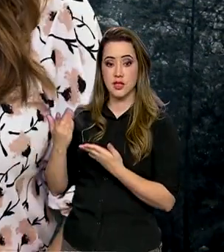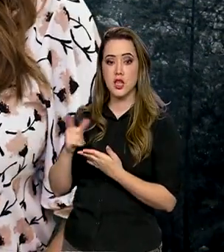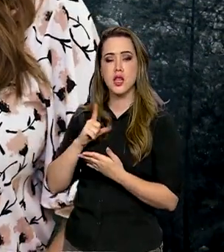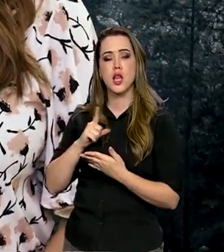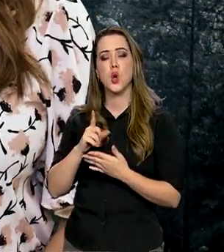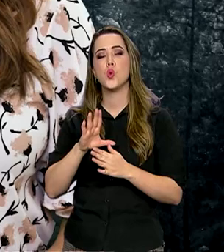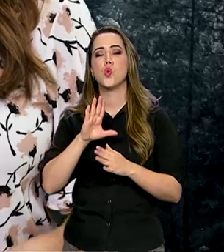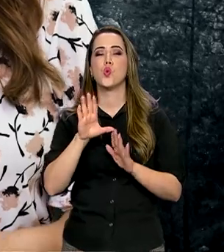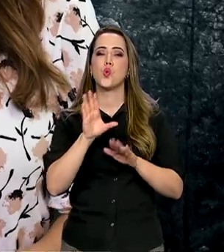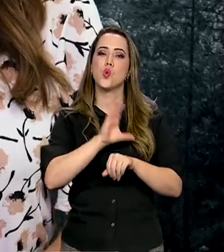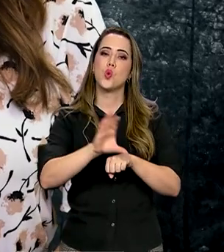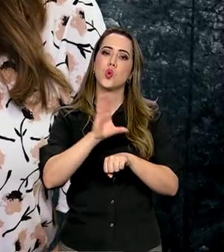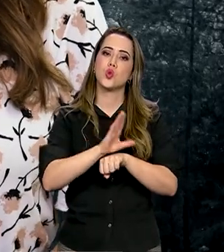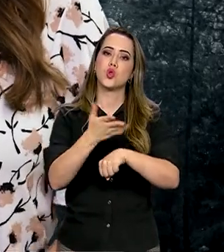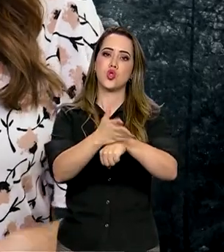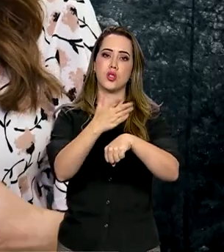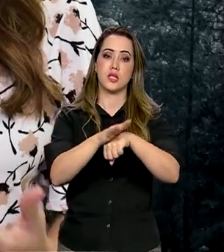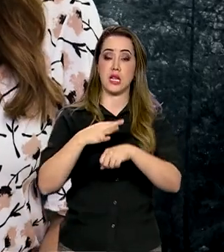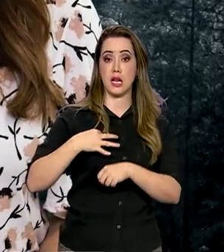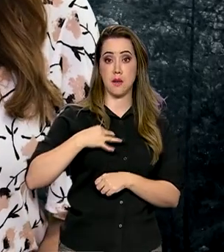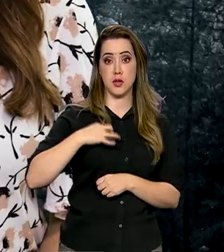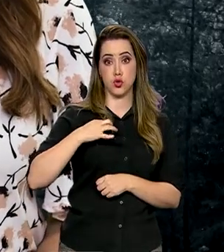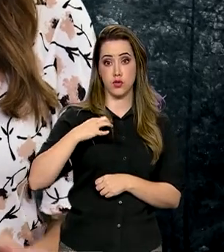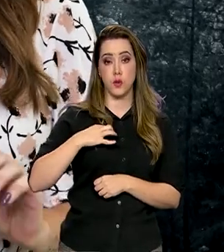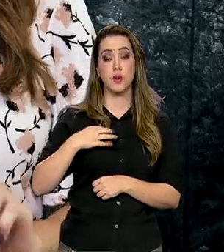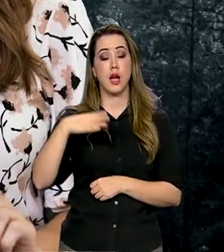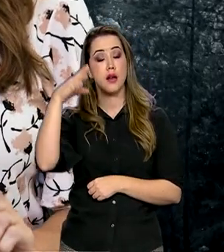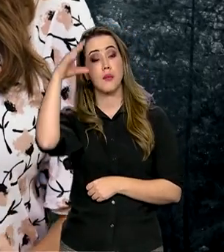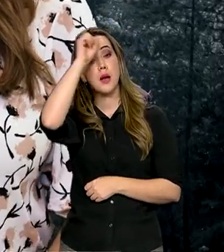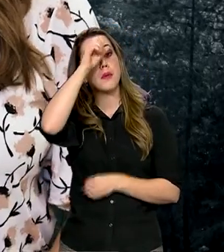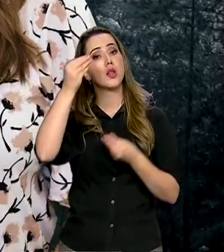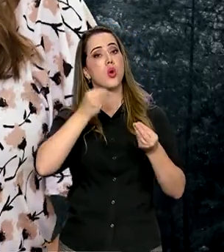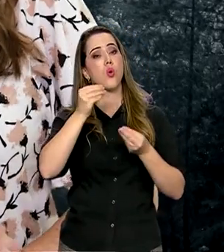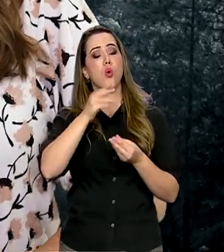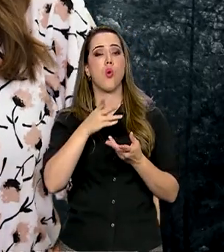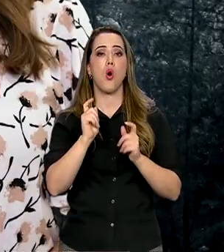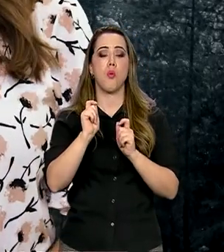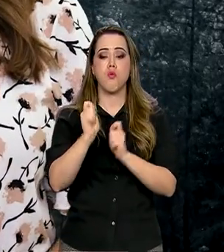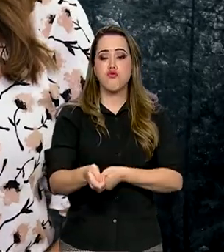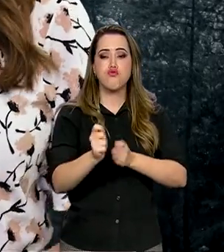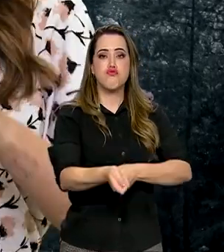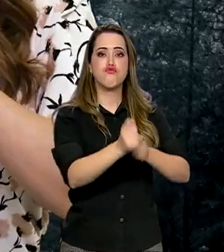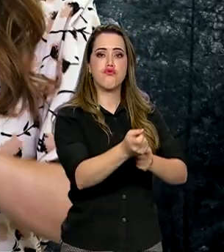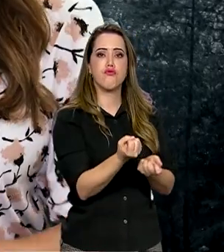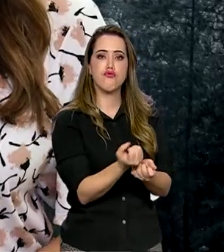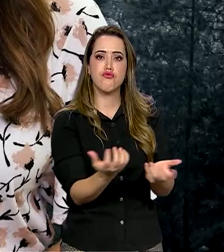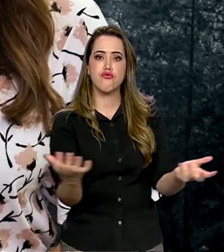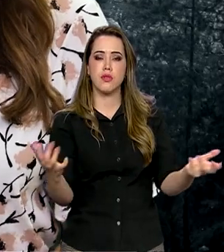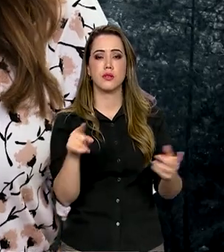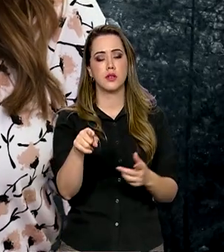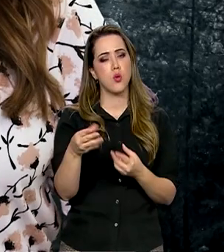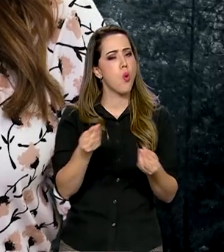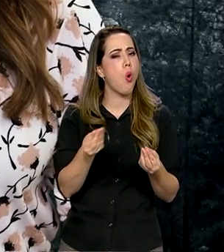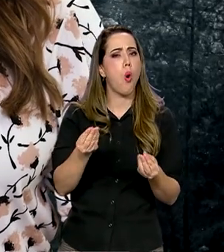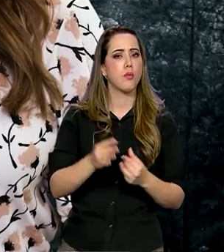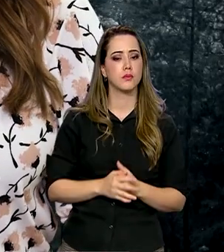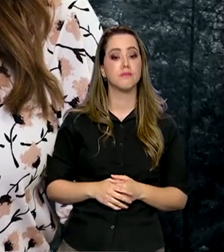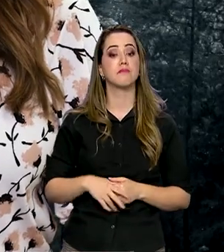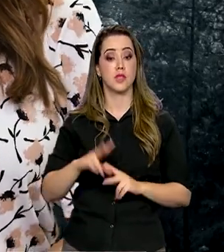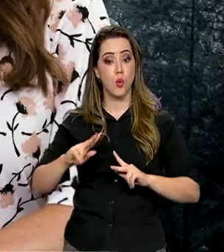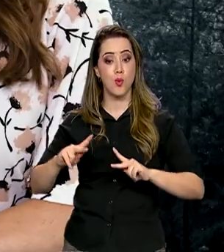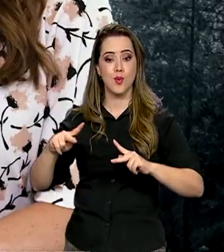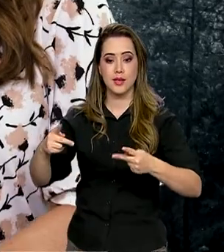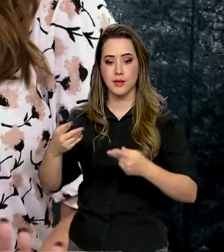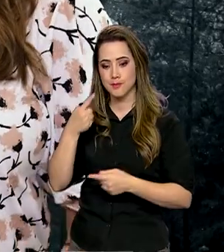curso de capacitação de voluntários para aprender a lidar com o fogo e os incêndios florestais? É isso mesmo! E o link para